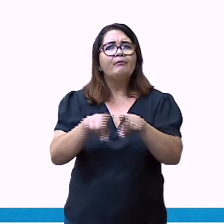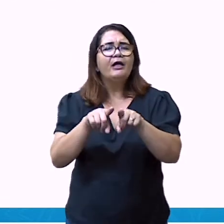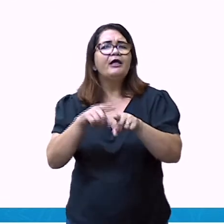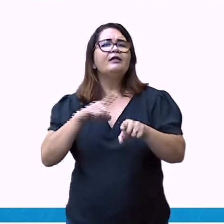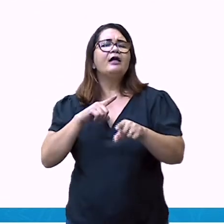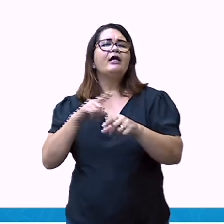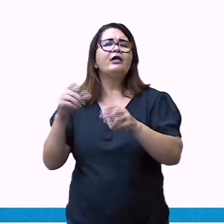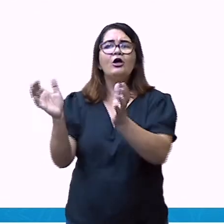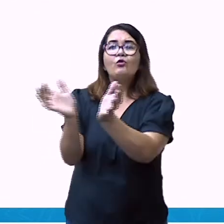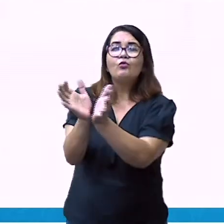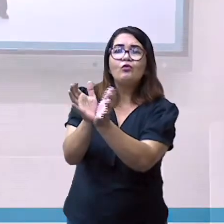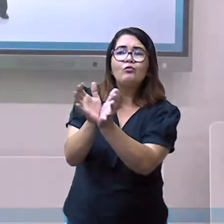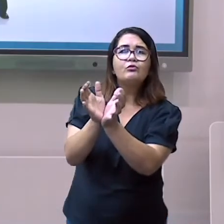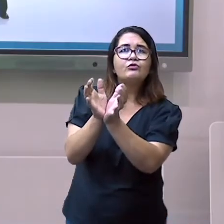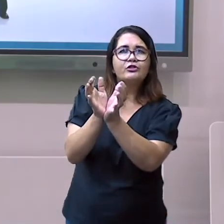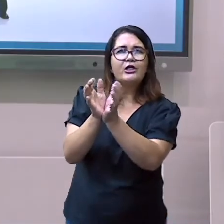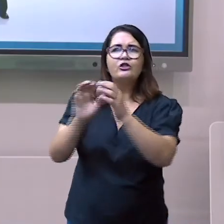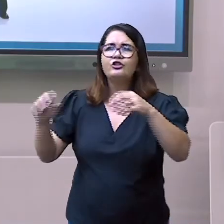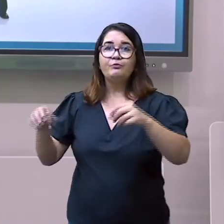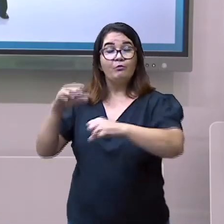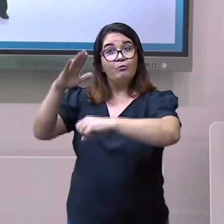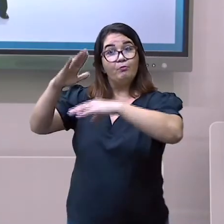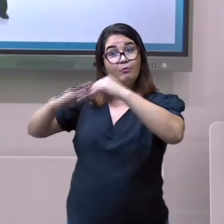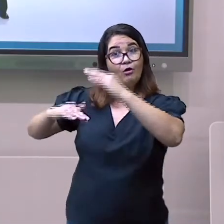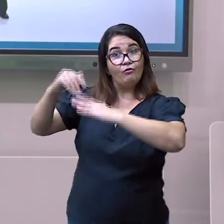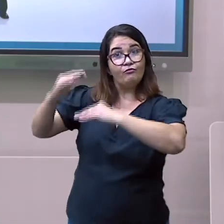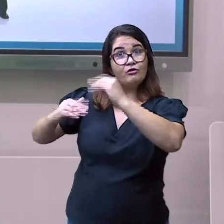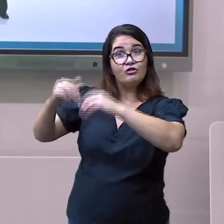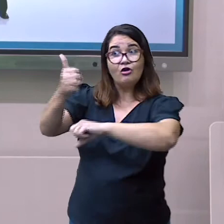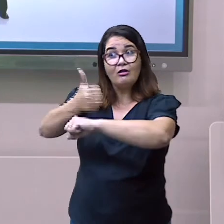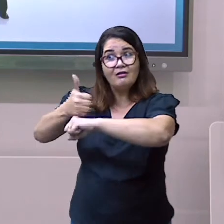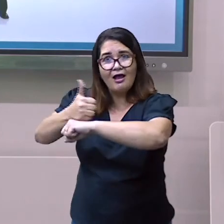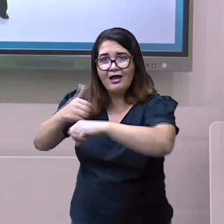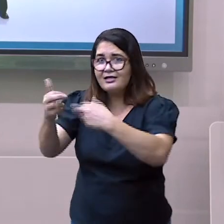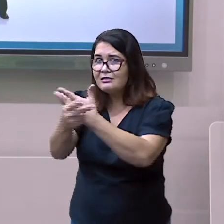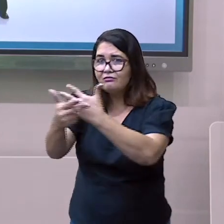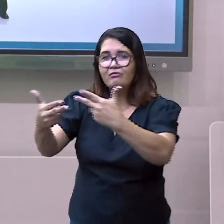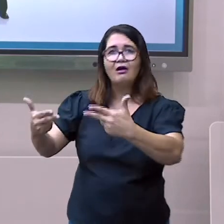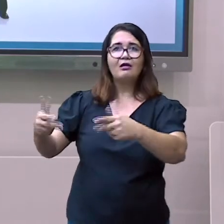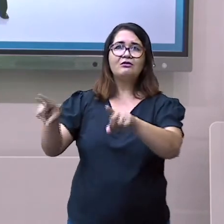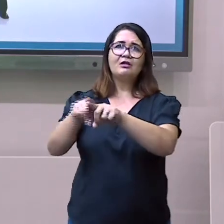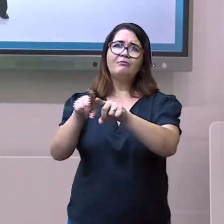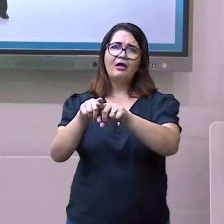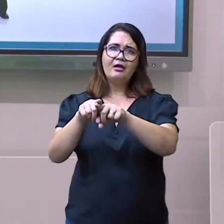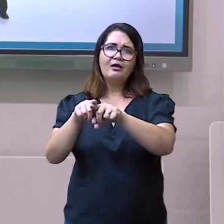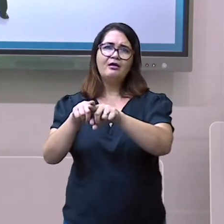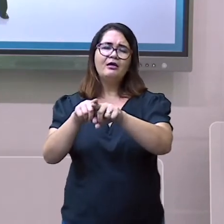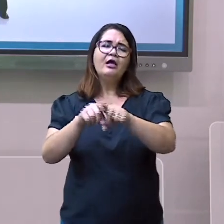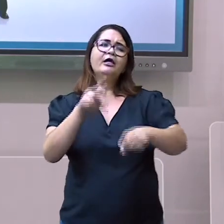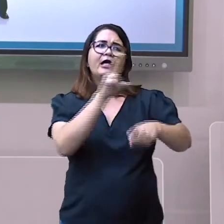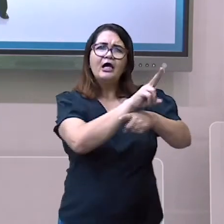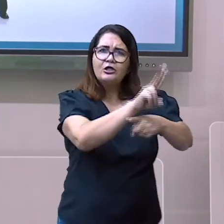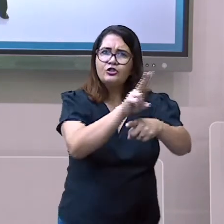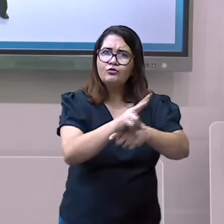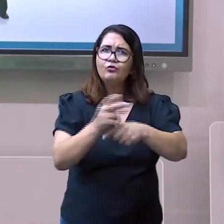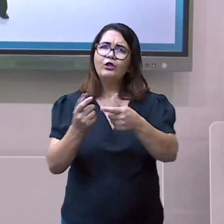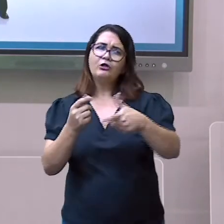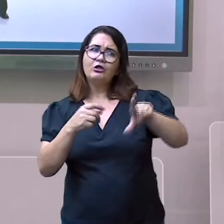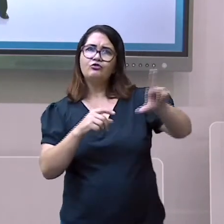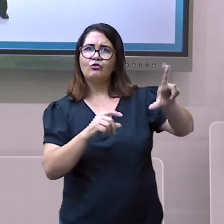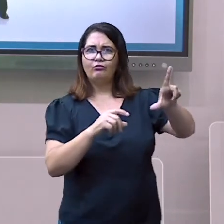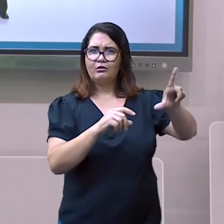serviço à comunidade. Os profissionais desse setor de serviço são os bancários, os